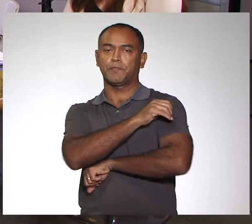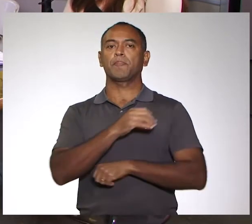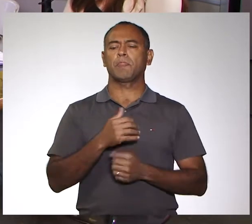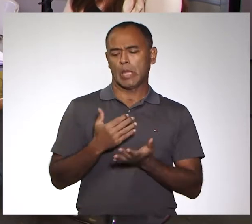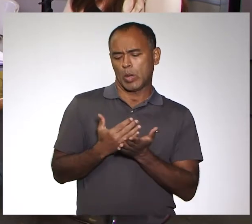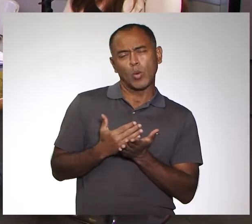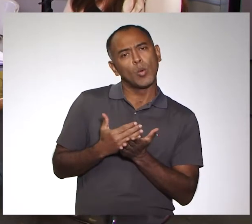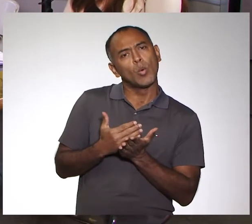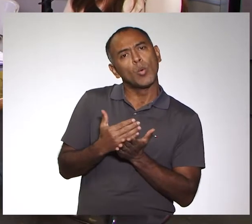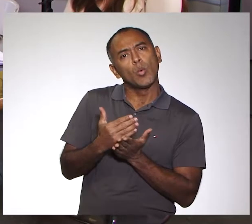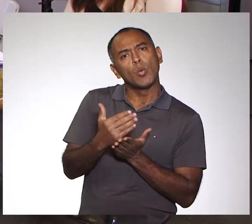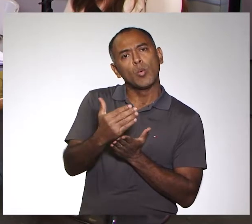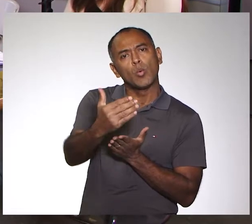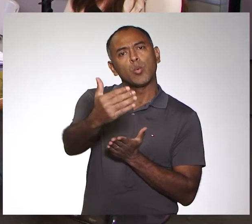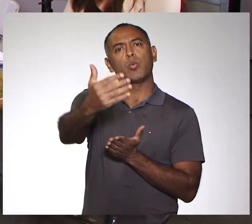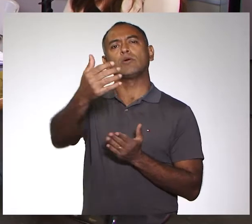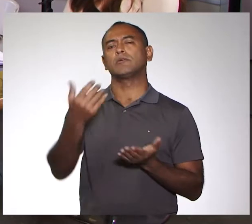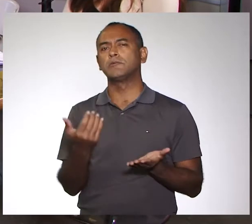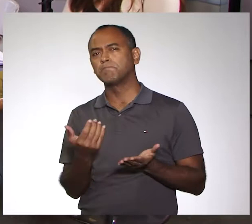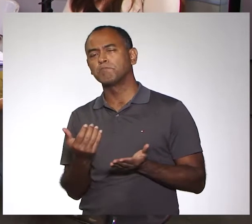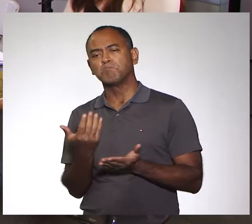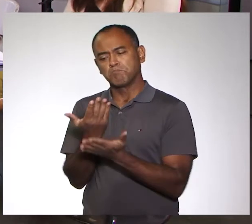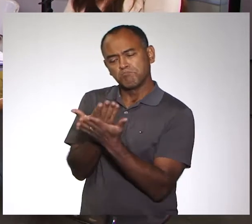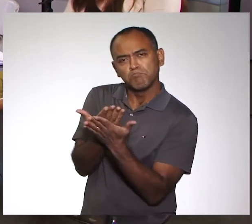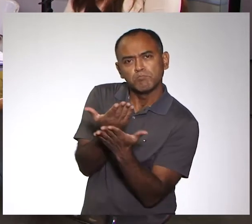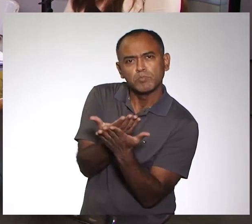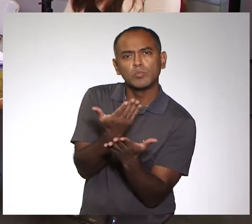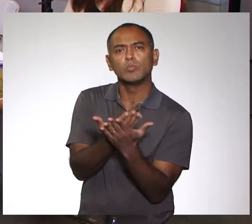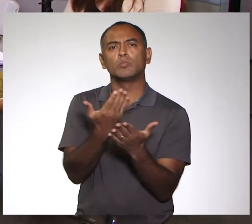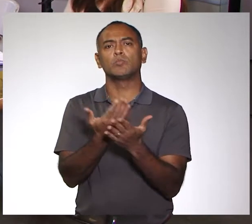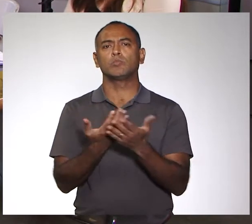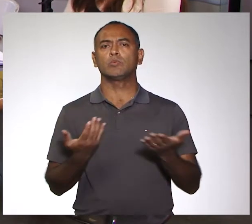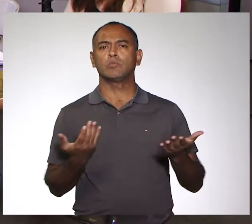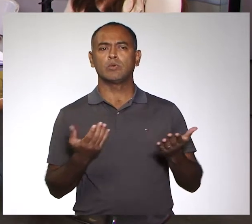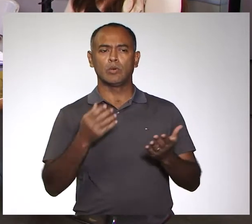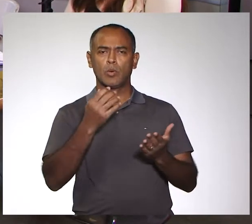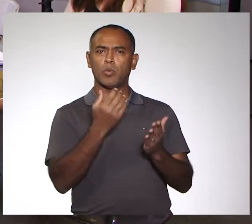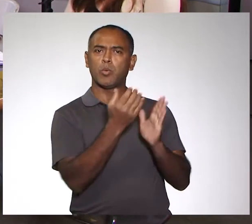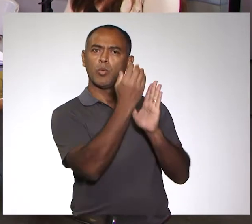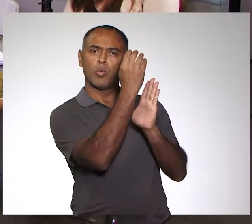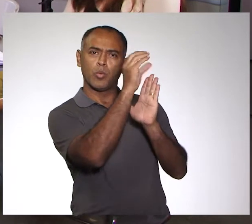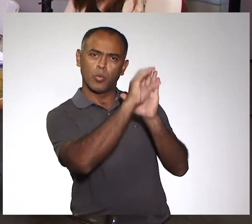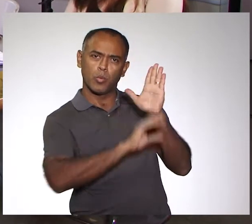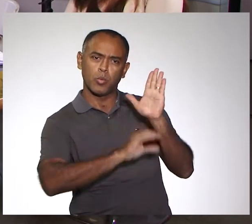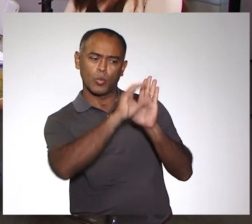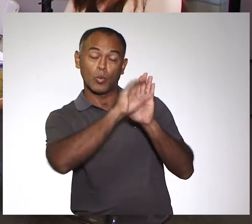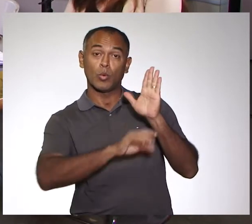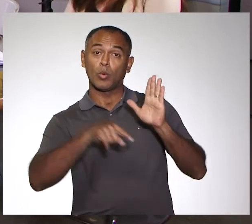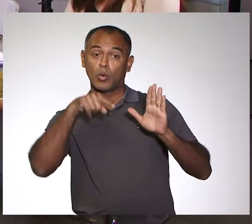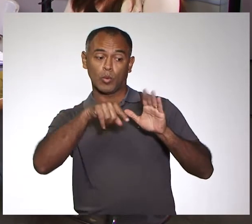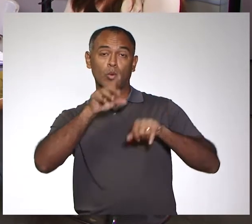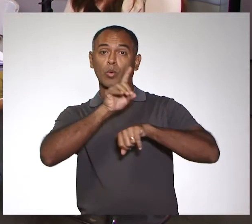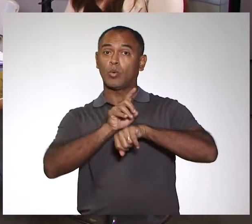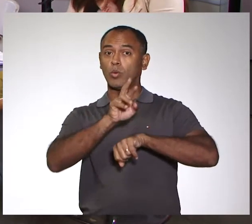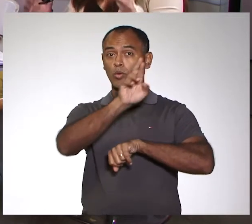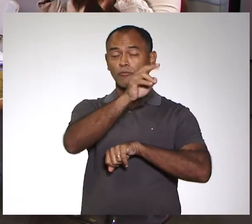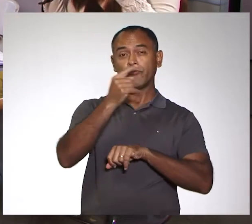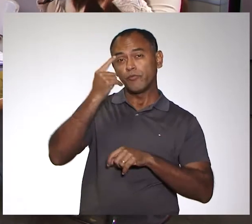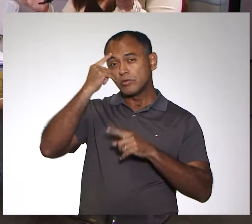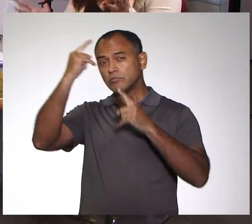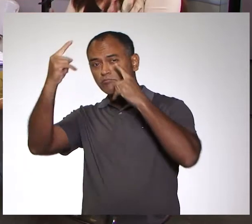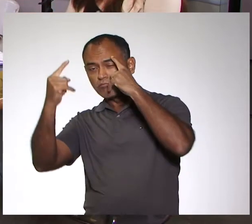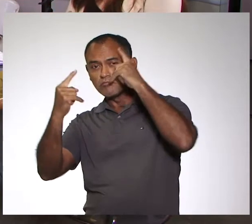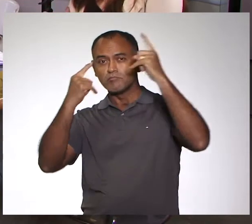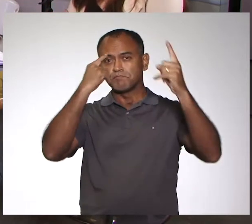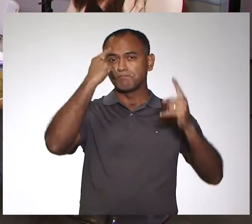Inicialmente, começamos a entender, estudar os nossos currículos dos nossos doutores para tentar